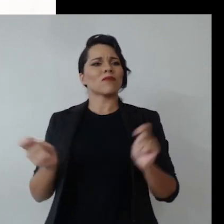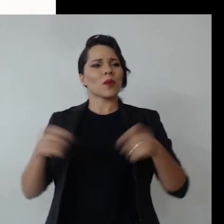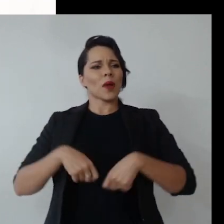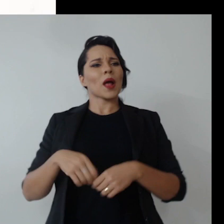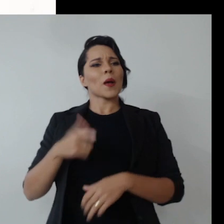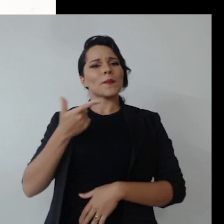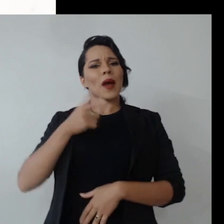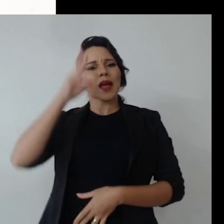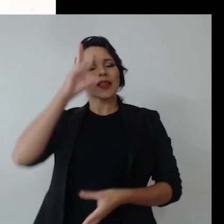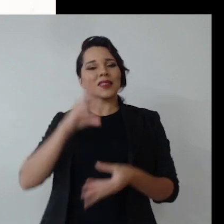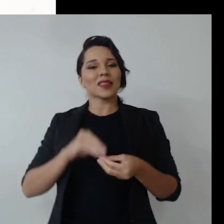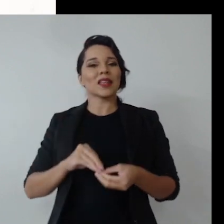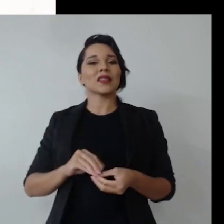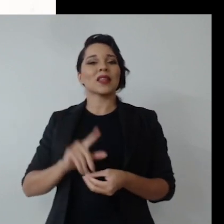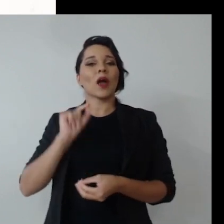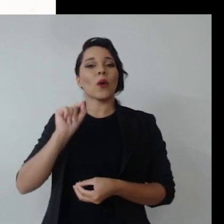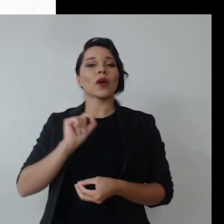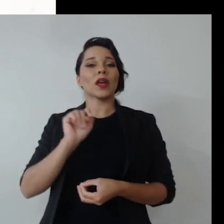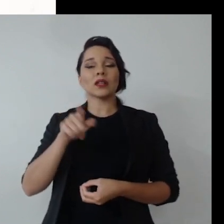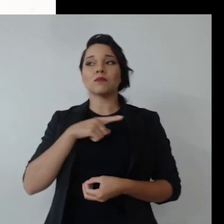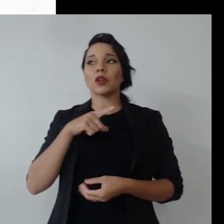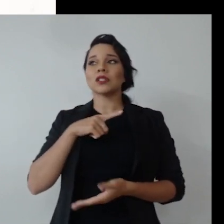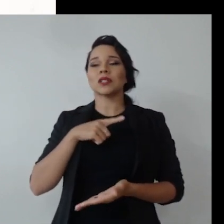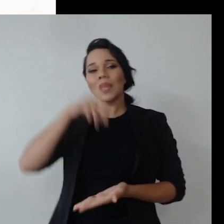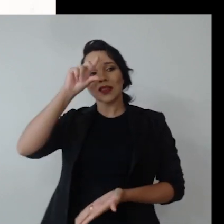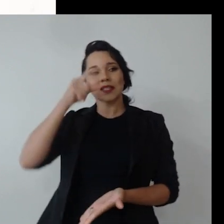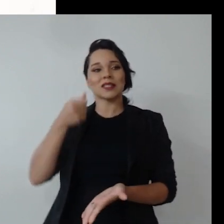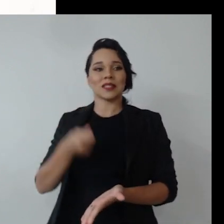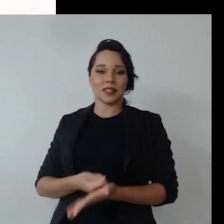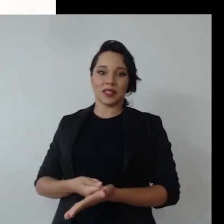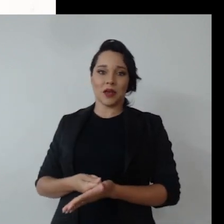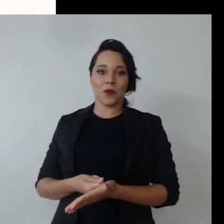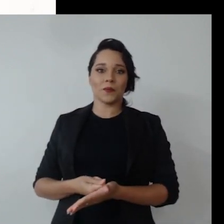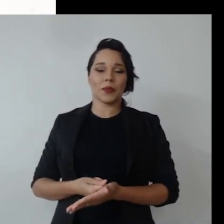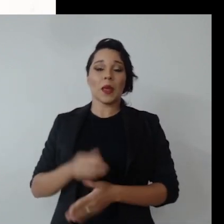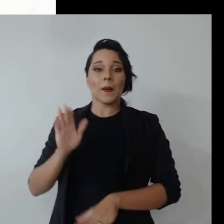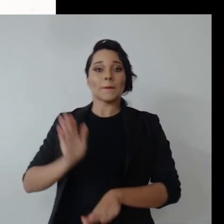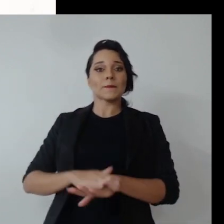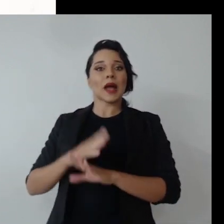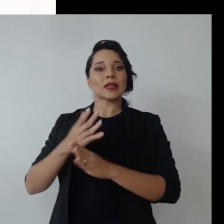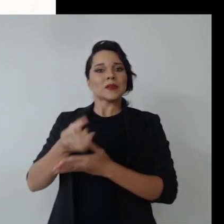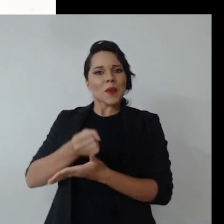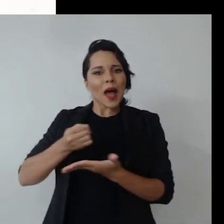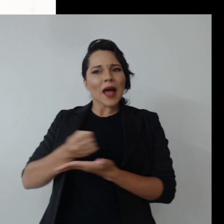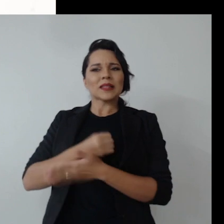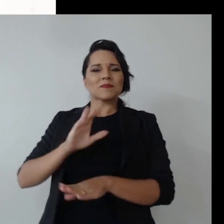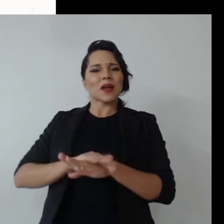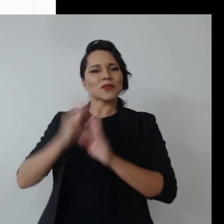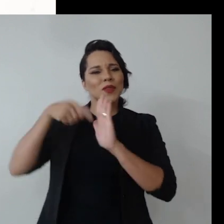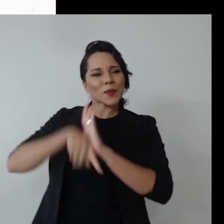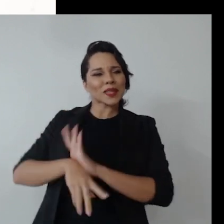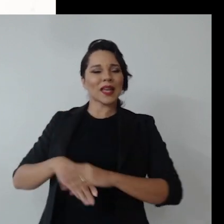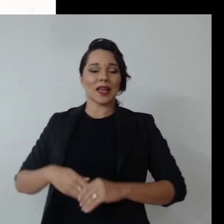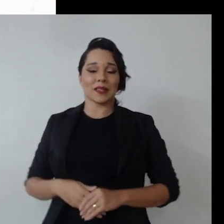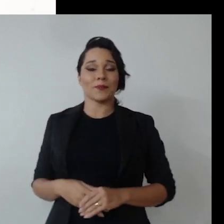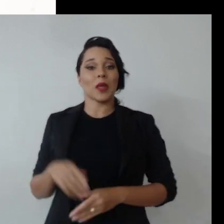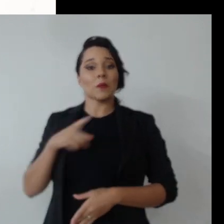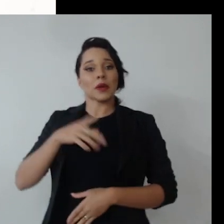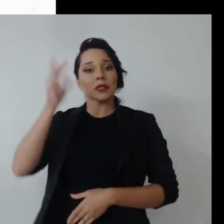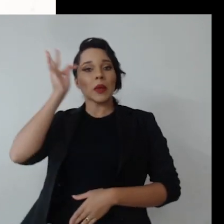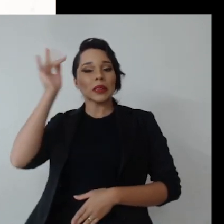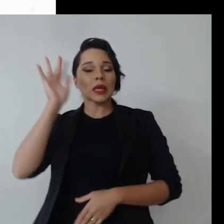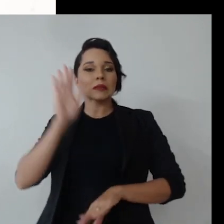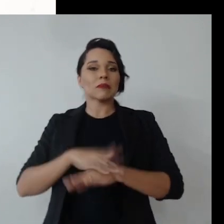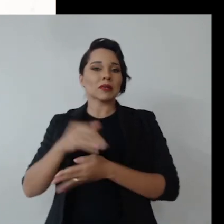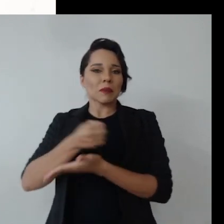capacitadas para entender minimamente daquilo para elas poderem tomar a decisão de forma mais fundamentada, né? Por mais que eles tenham uma área técnica que